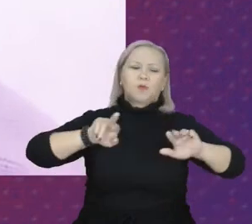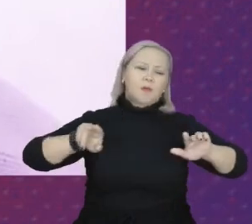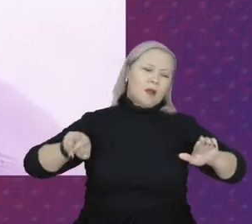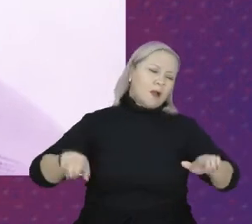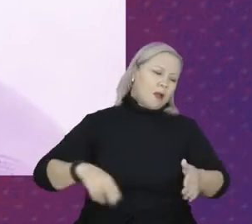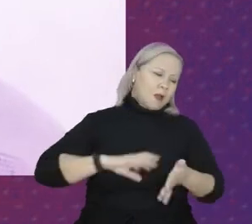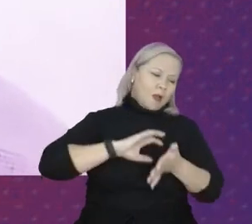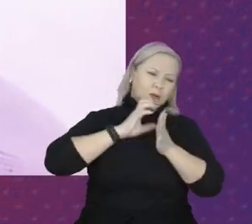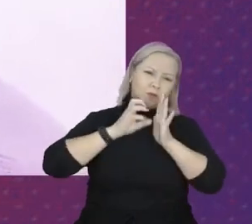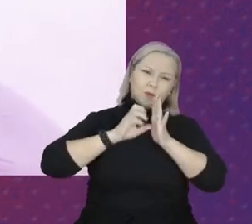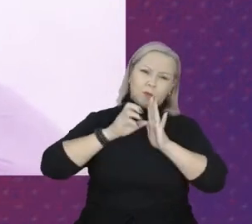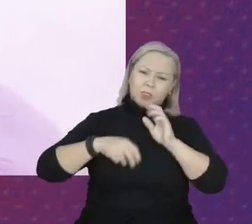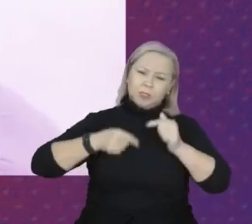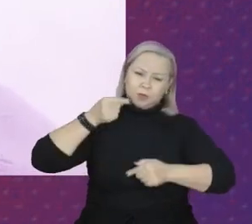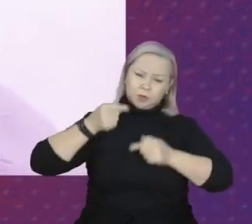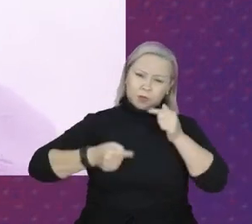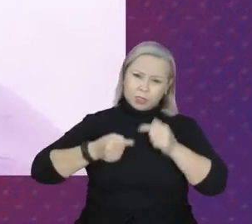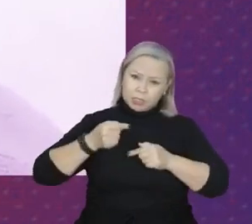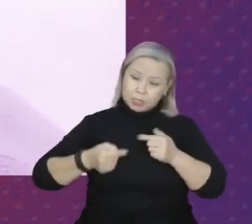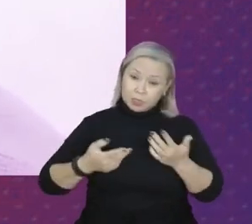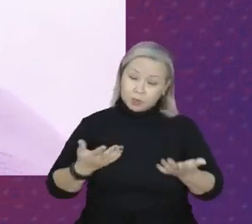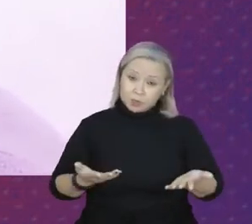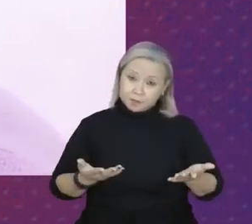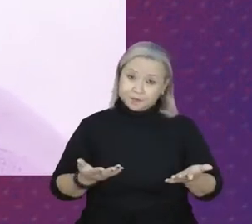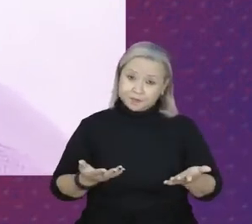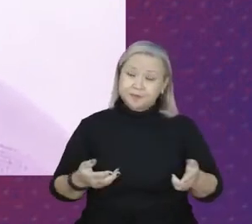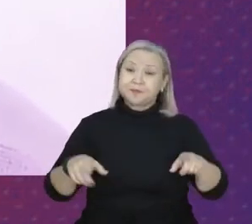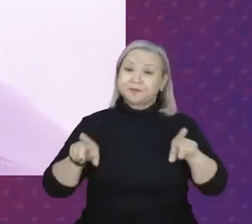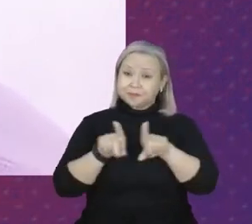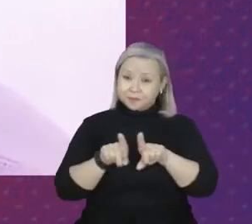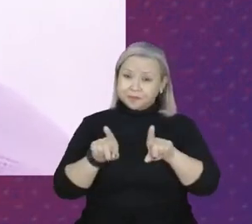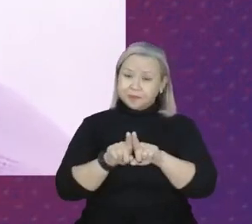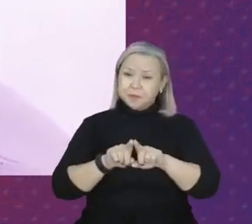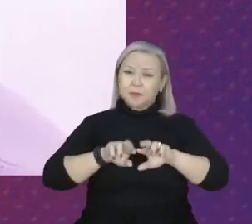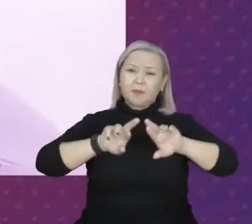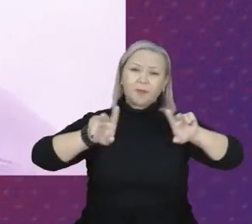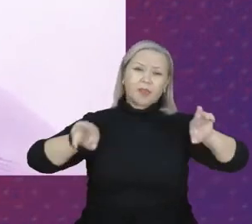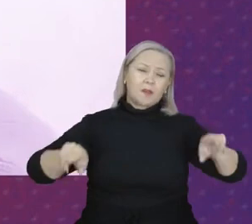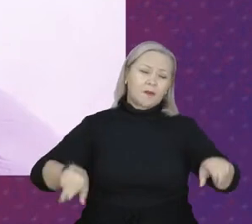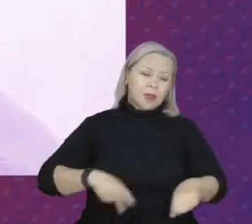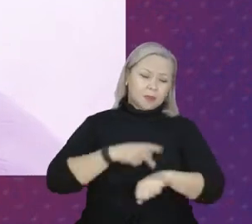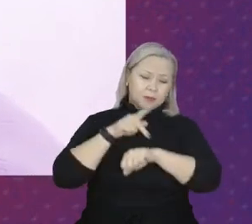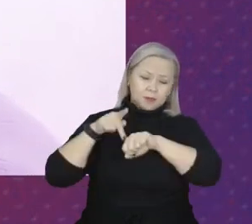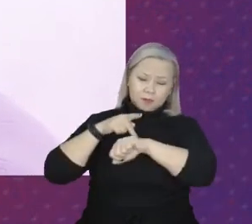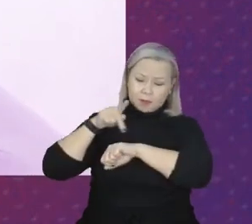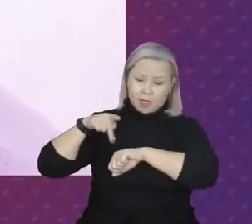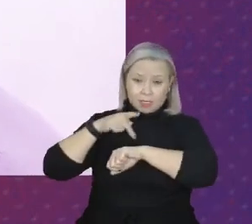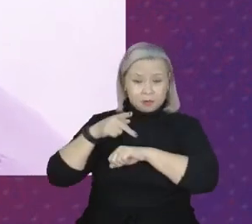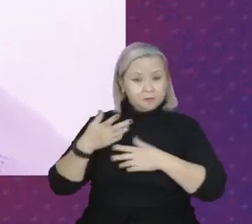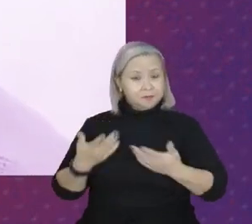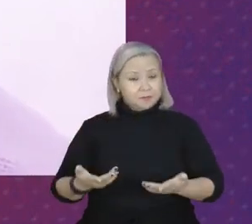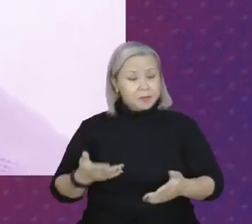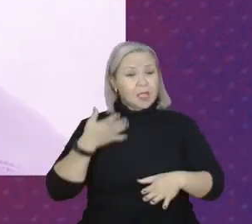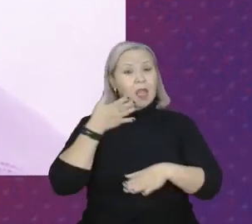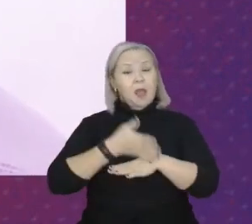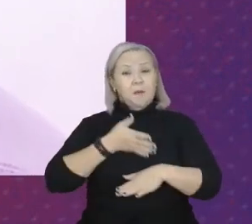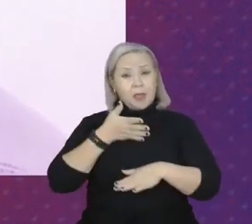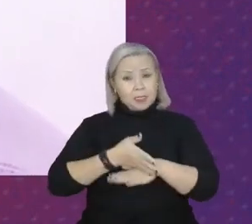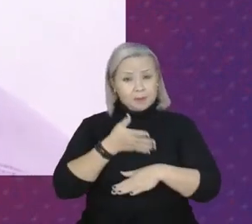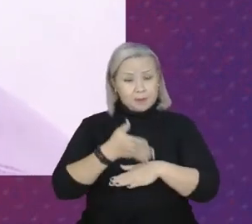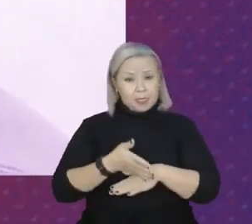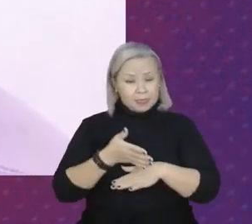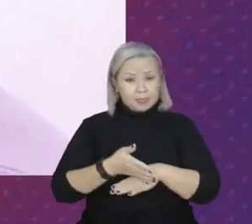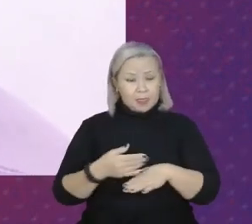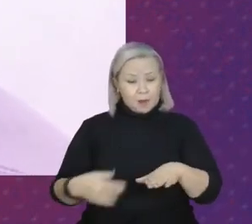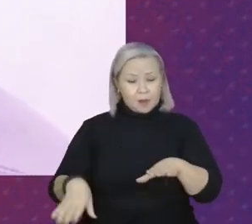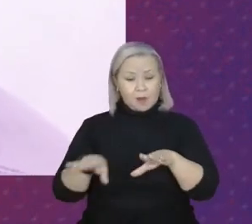partidos políticos partidários e também em vários países. Ou seria, a participação, a